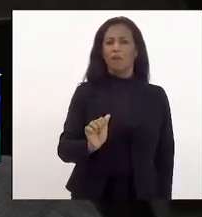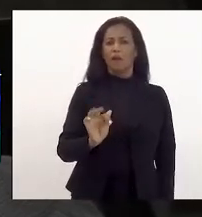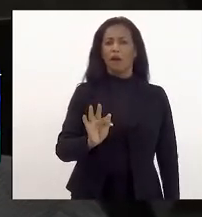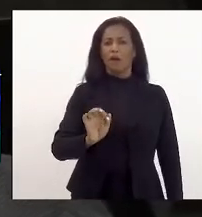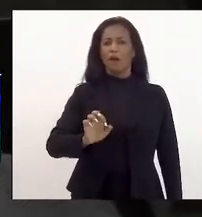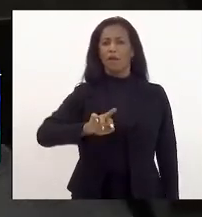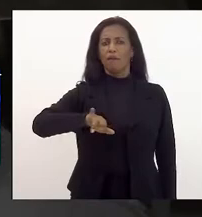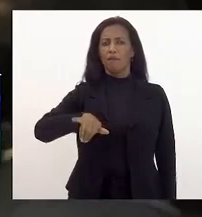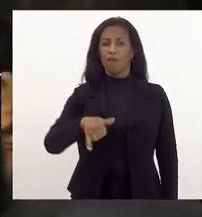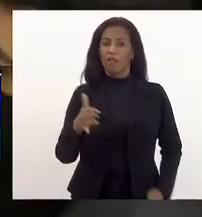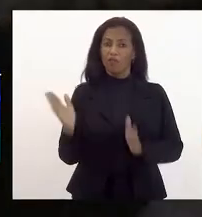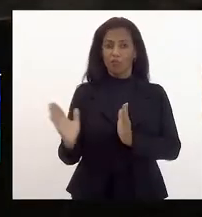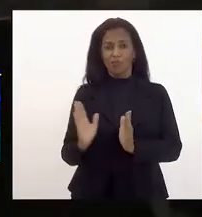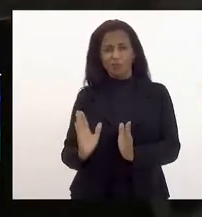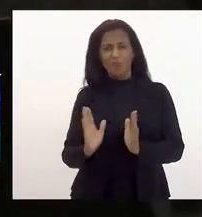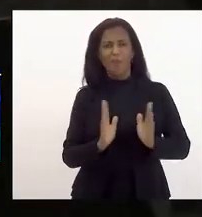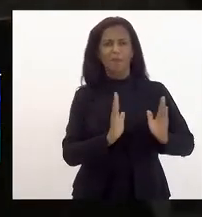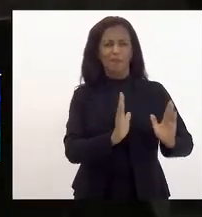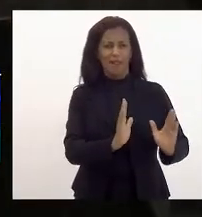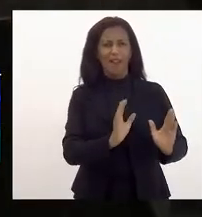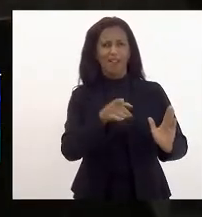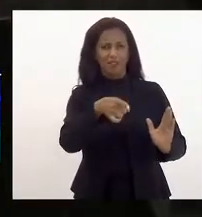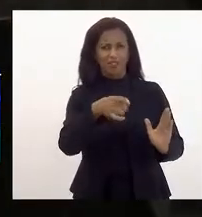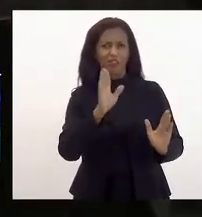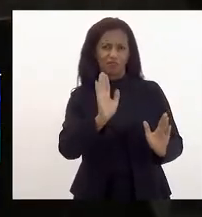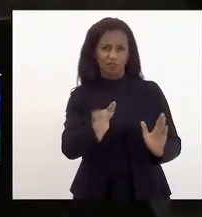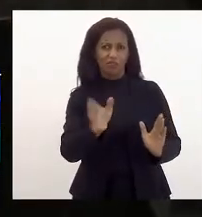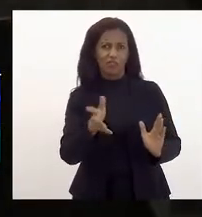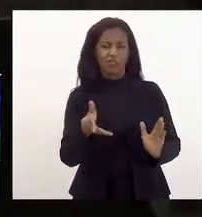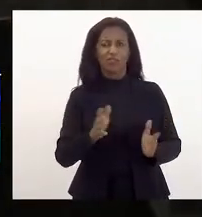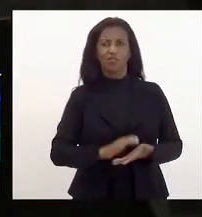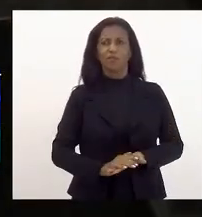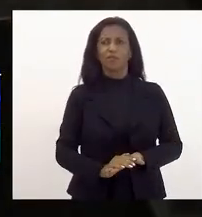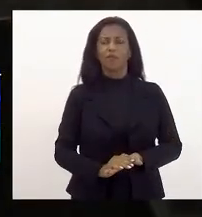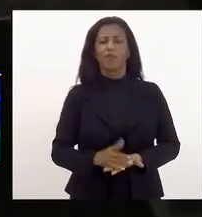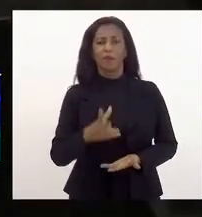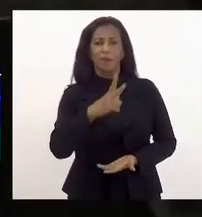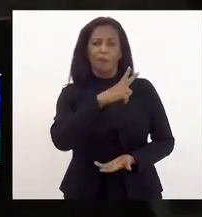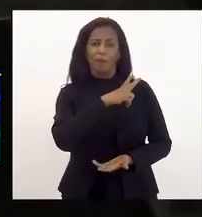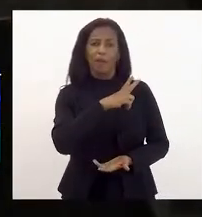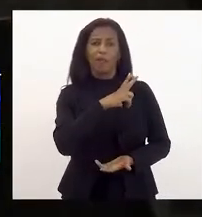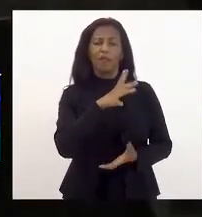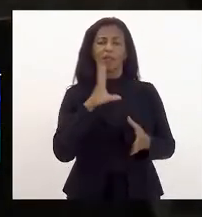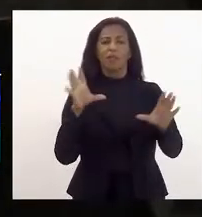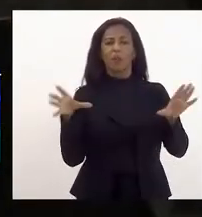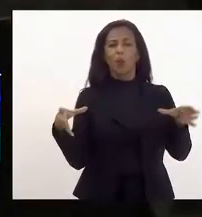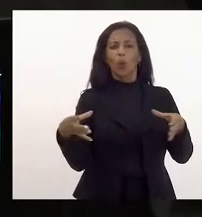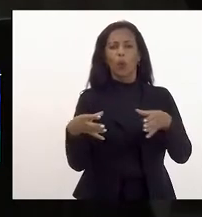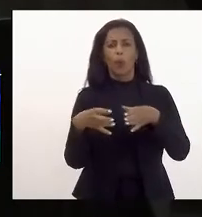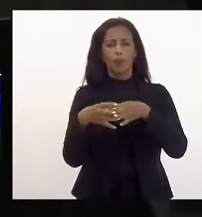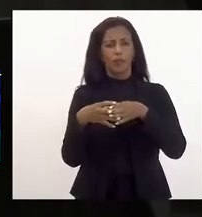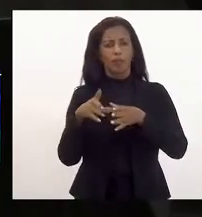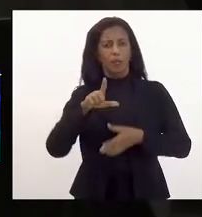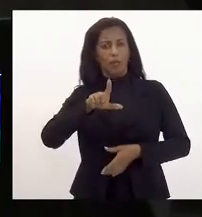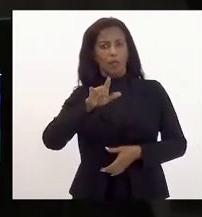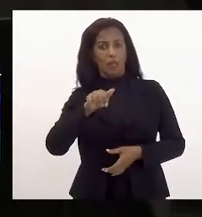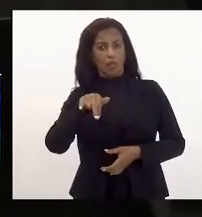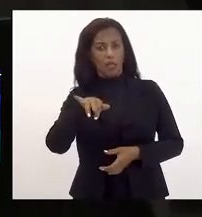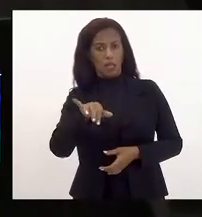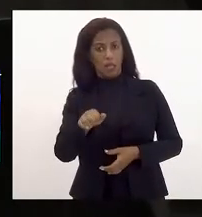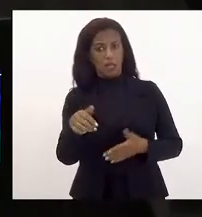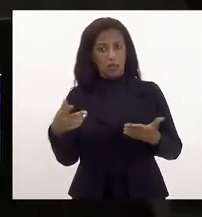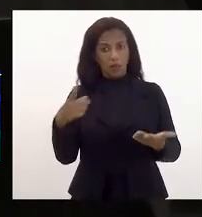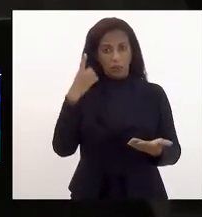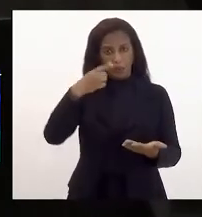parte das lideranças que vossa excelência tinha inclusive recebido particularmente da comunidade do Lins que aliás inclusive deputado